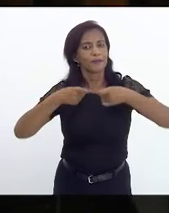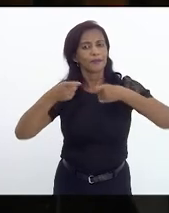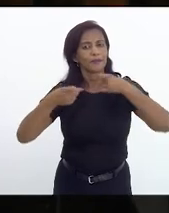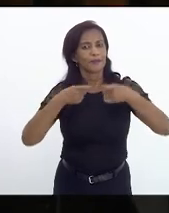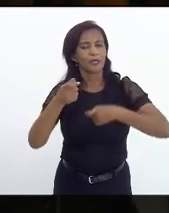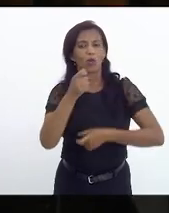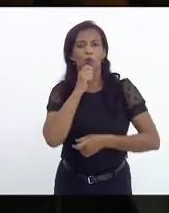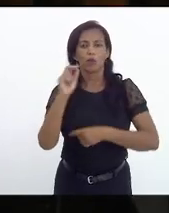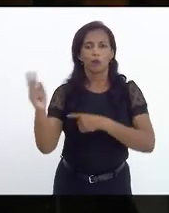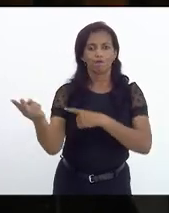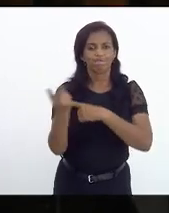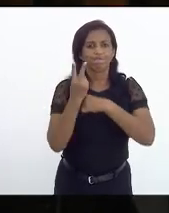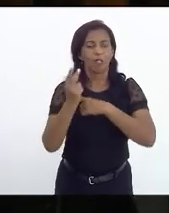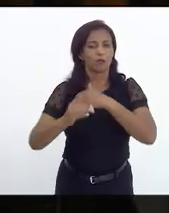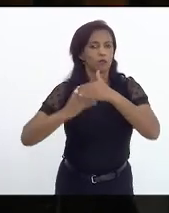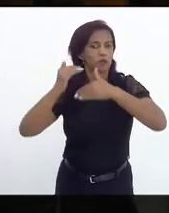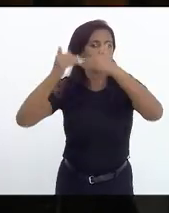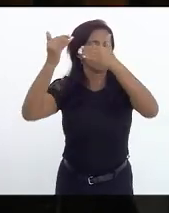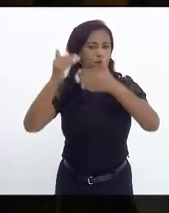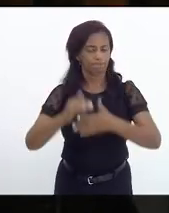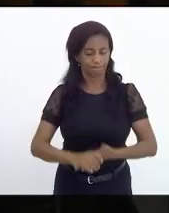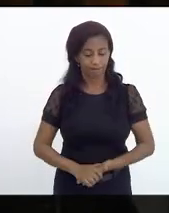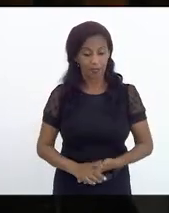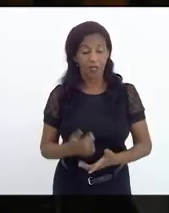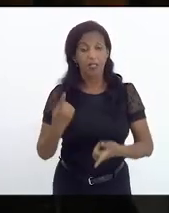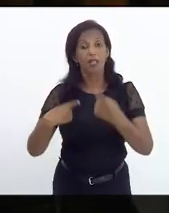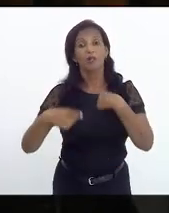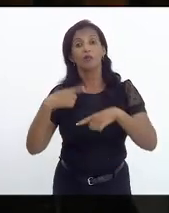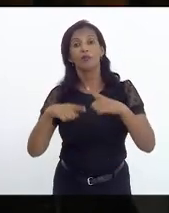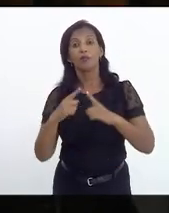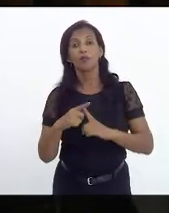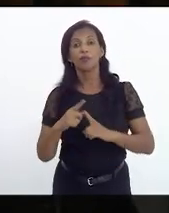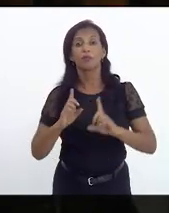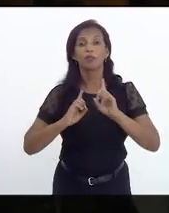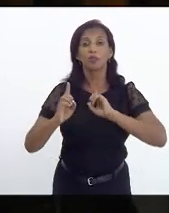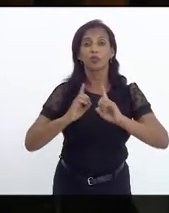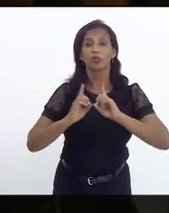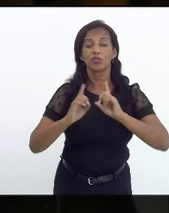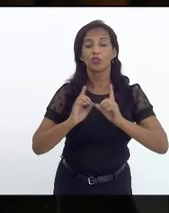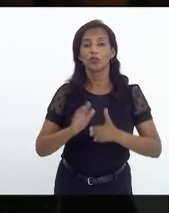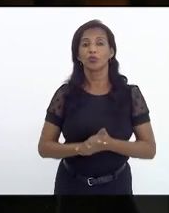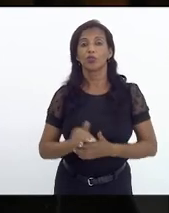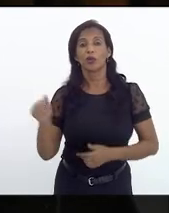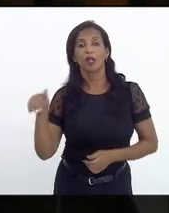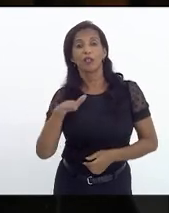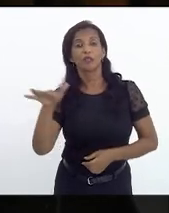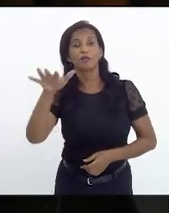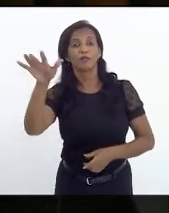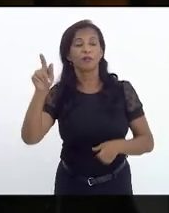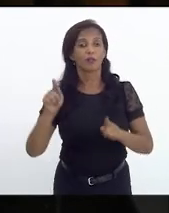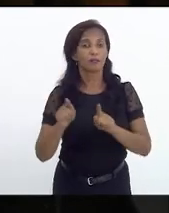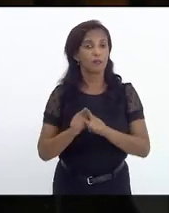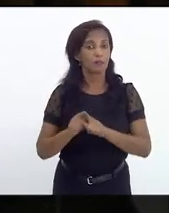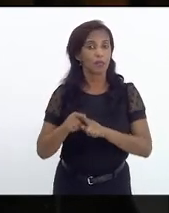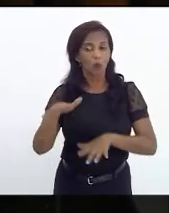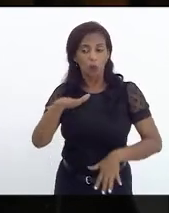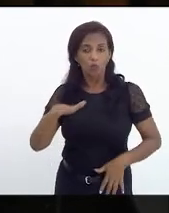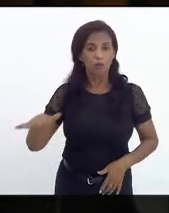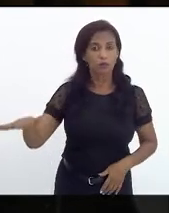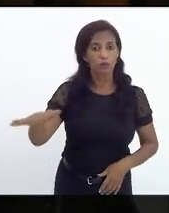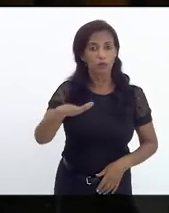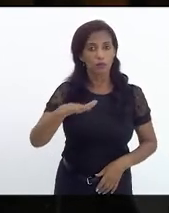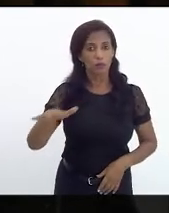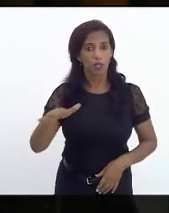de ter seu potencial plenamente desenvolvido e aí voltamos ao ponto de discutir as favelas também como territórios